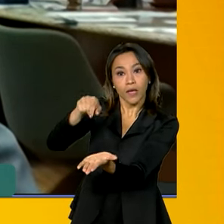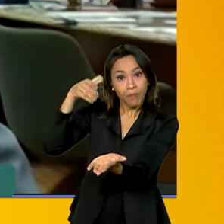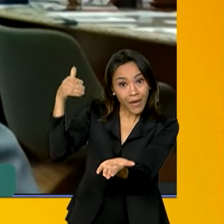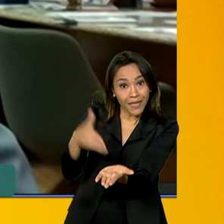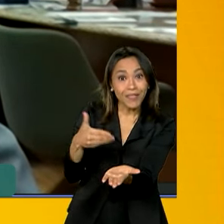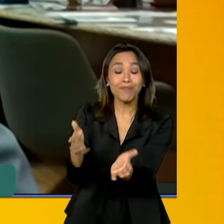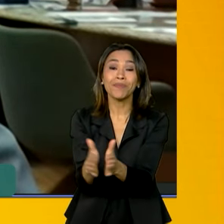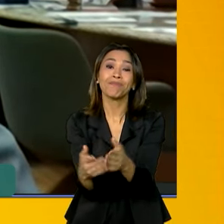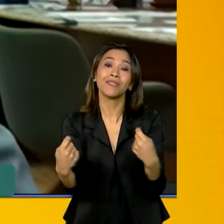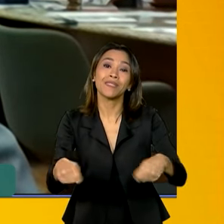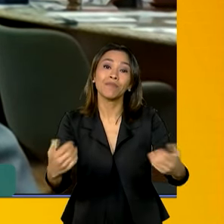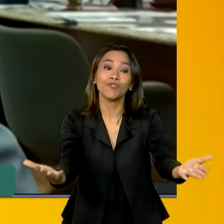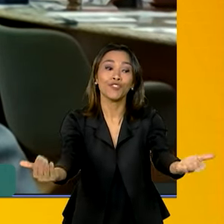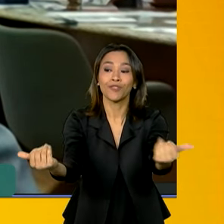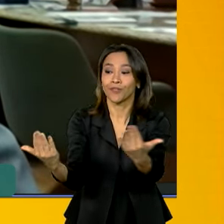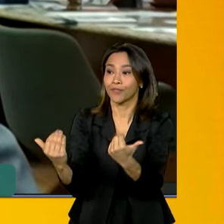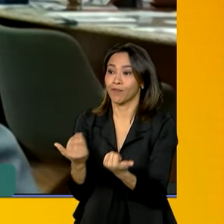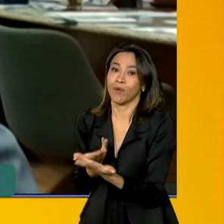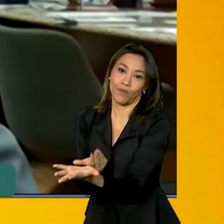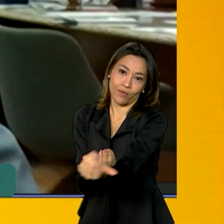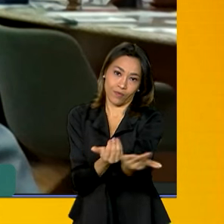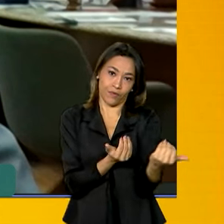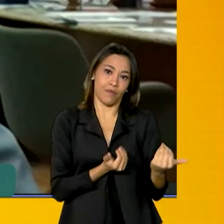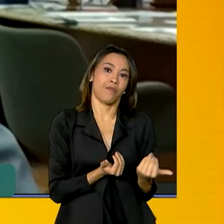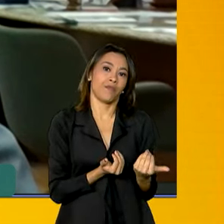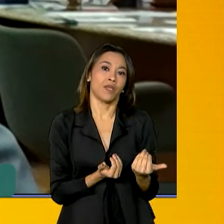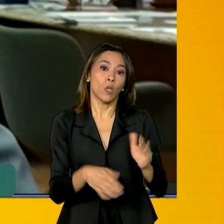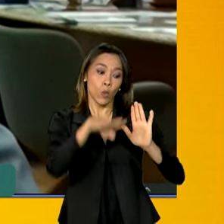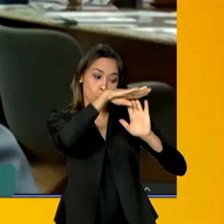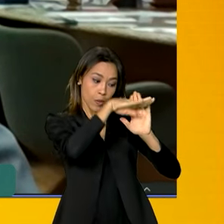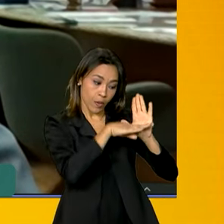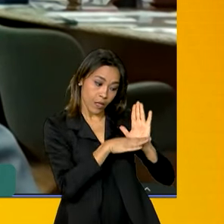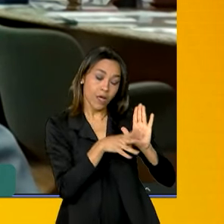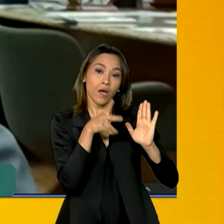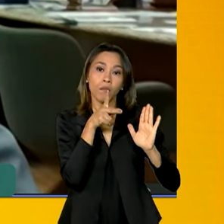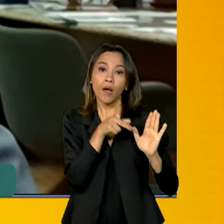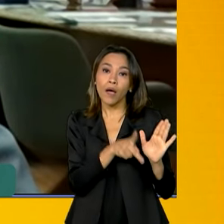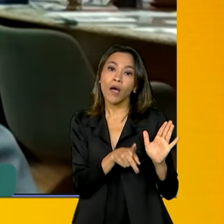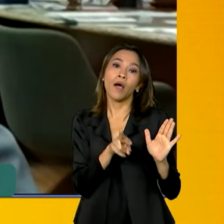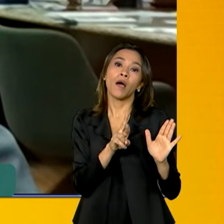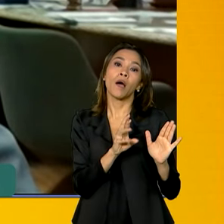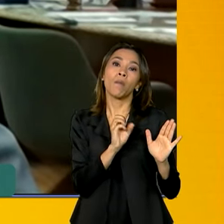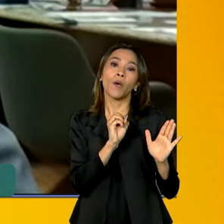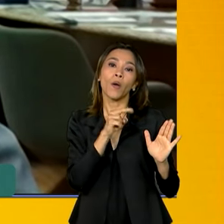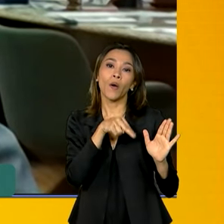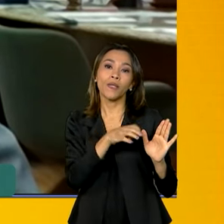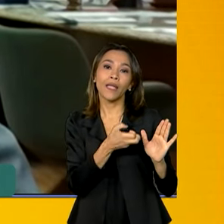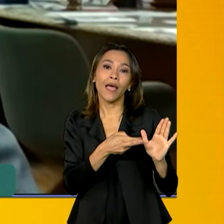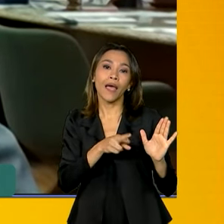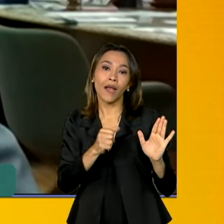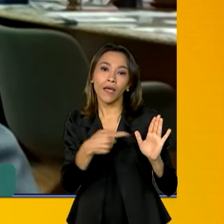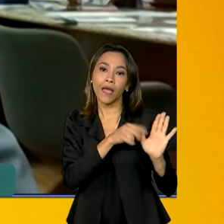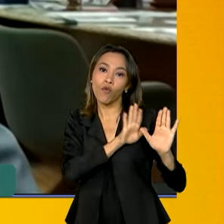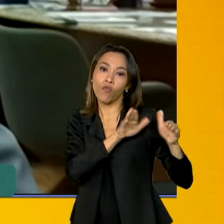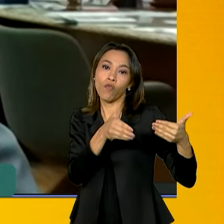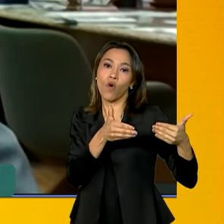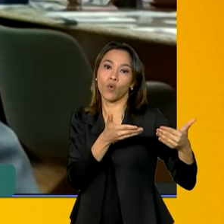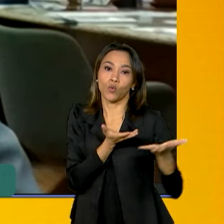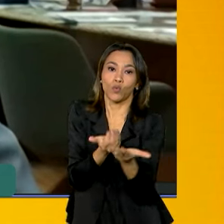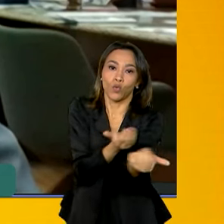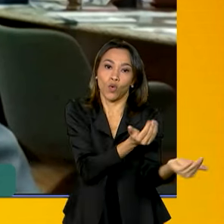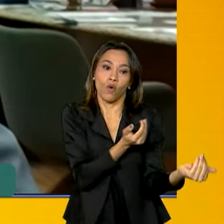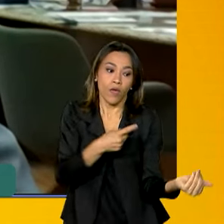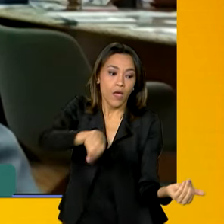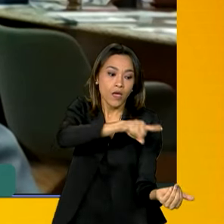juventude. O programa PRONERA, de estudo para a juventude no campo, é fundamental, porque esse jovem estuda